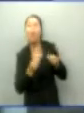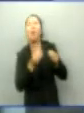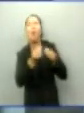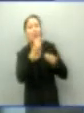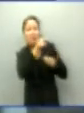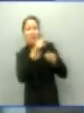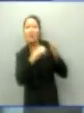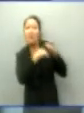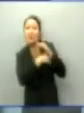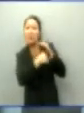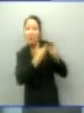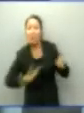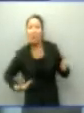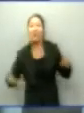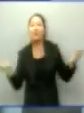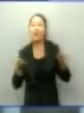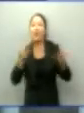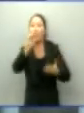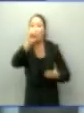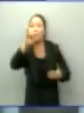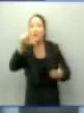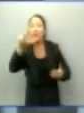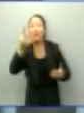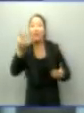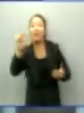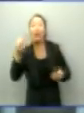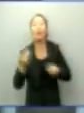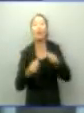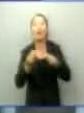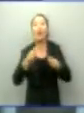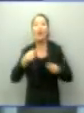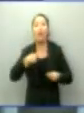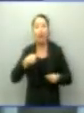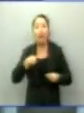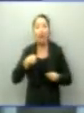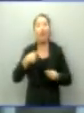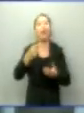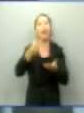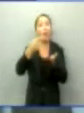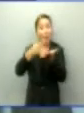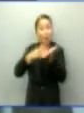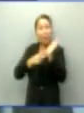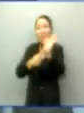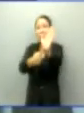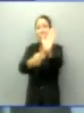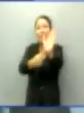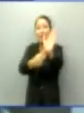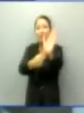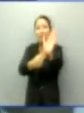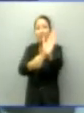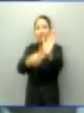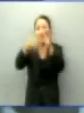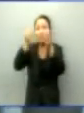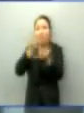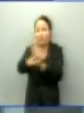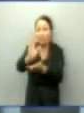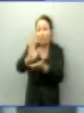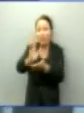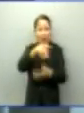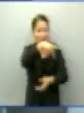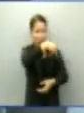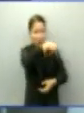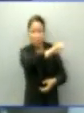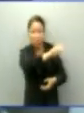Onde o senhor está escondendo o governador Silvão Barbosa? A minha prestação de conta foi aprovada, do senhor não foi. E, aliás, esta